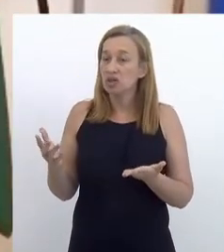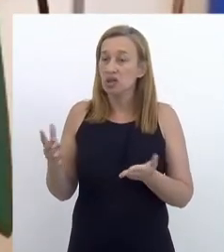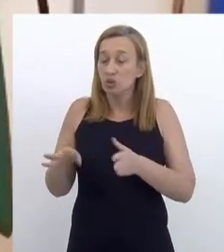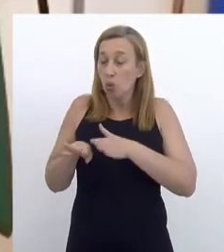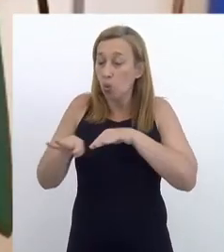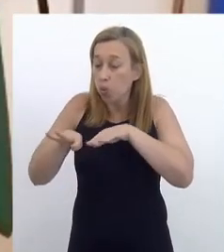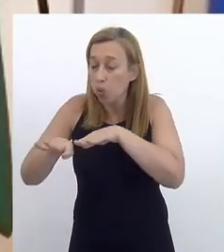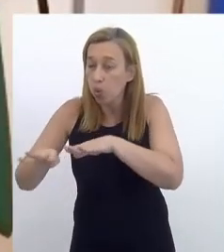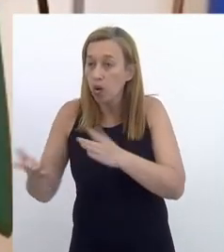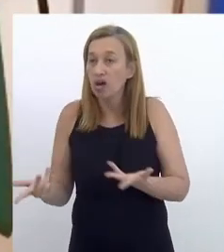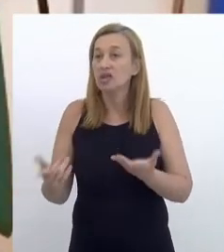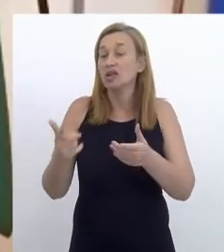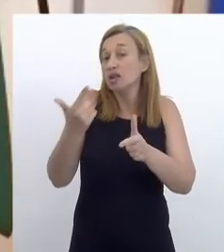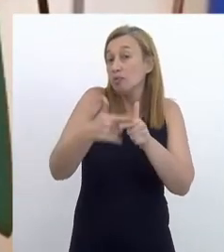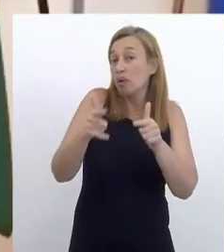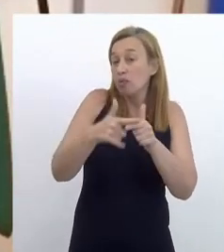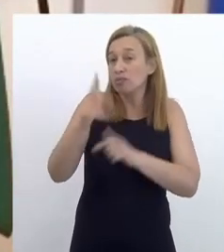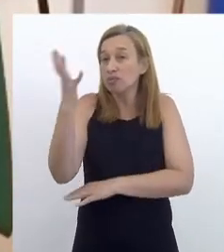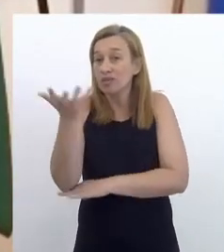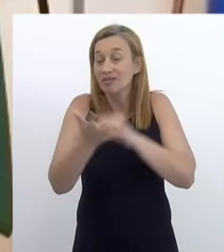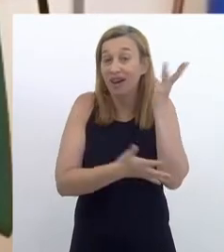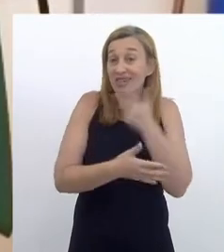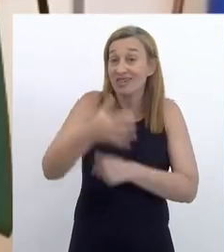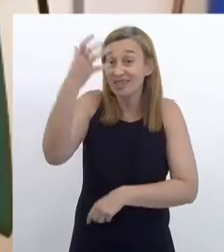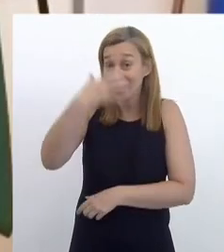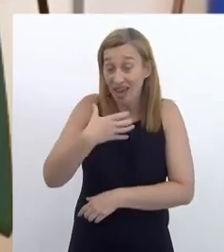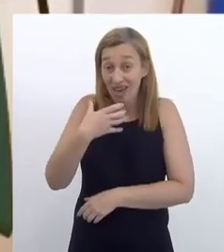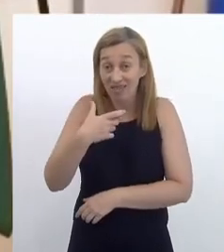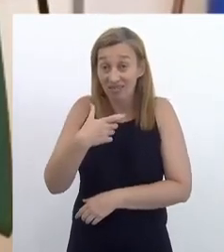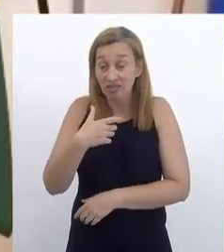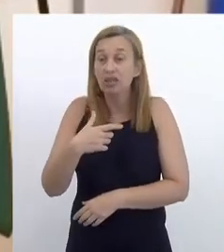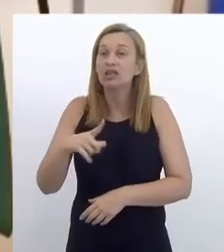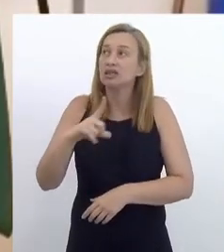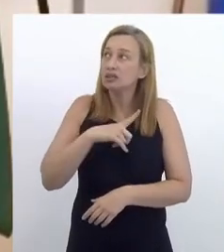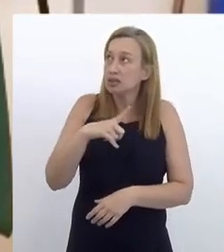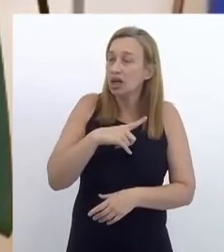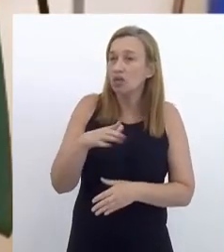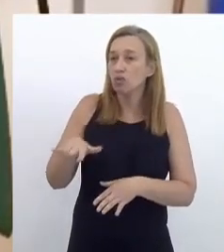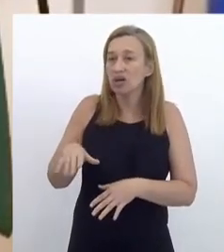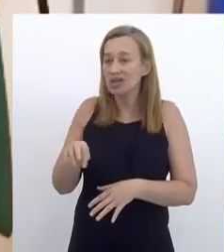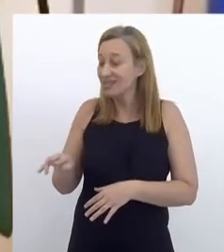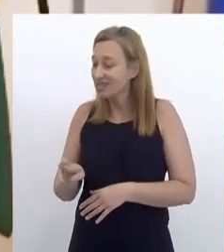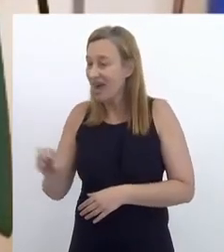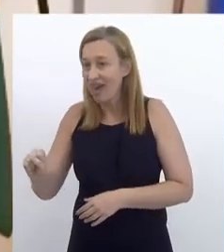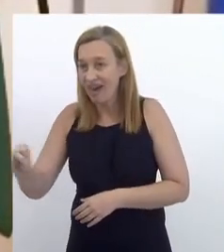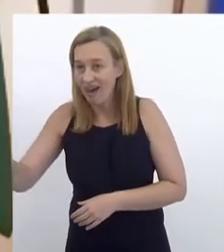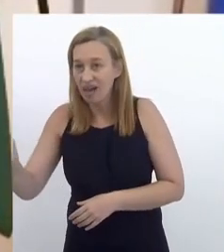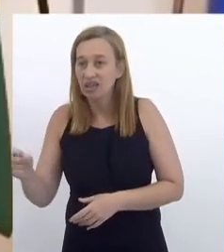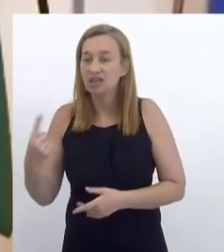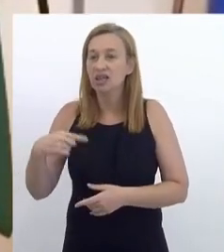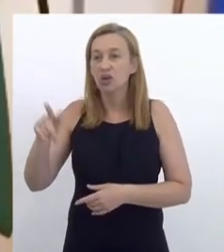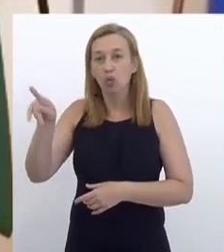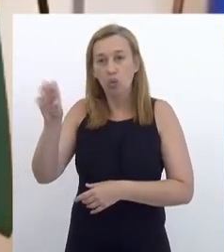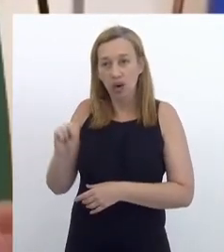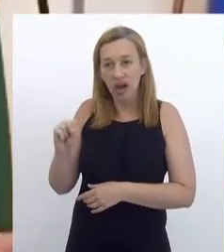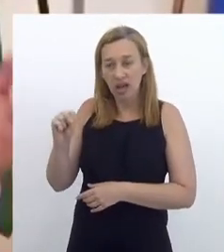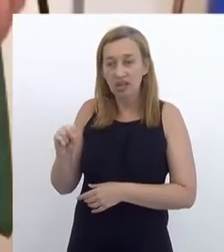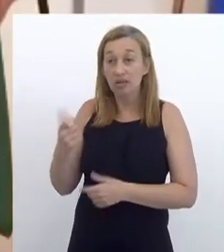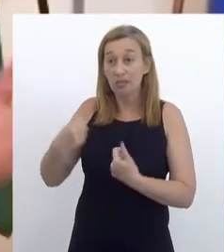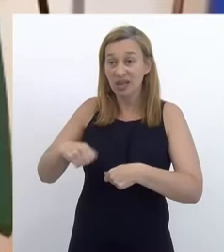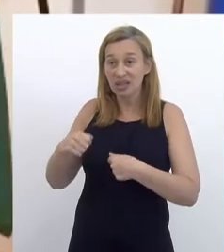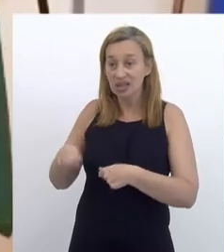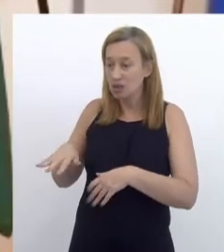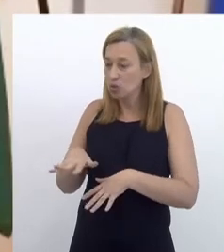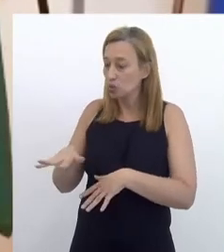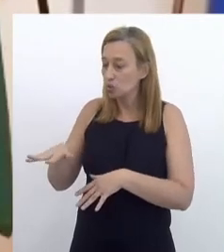totalmente engarrafado, você tem problemas ambientais gravíssimos, bacia aérea, você tem uma serra que, se tiver que levar o gás para o consumo, você tem